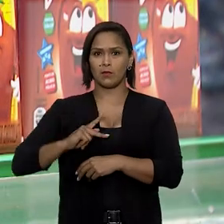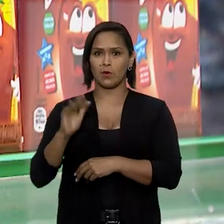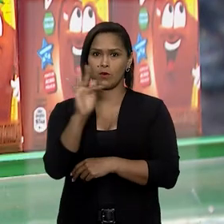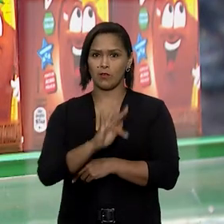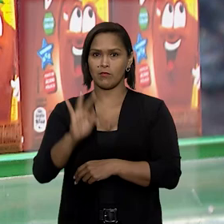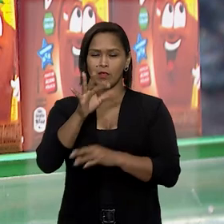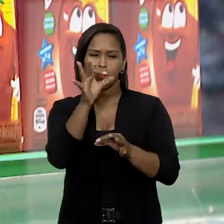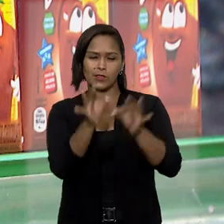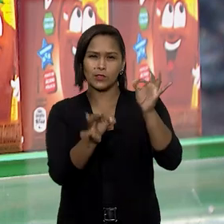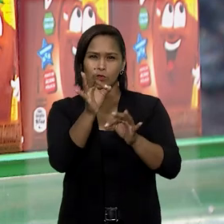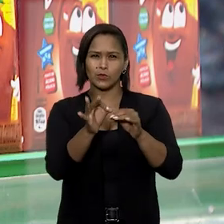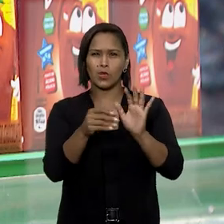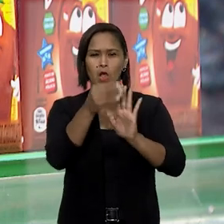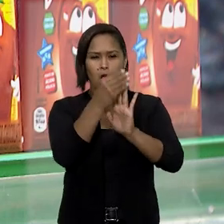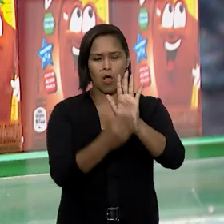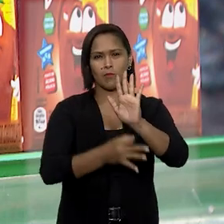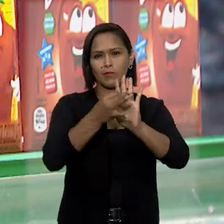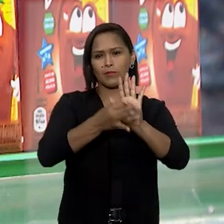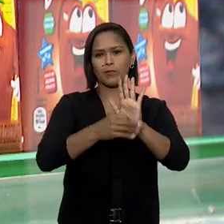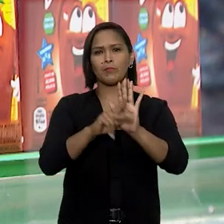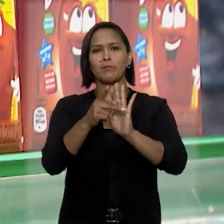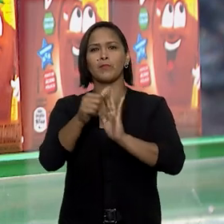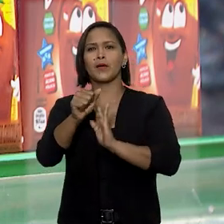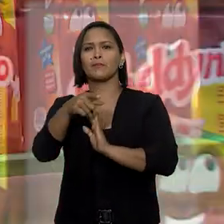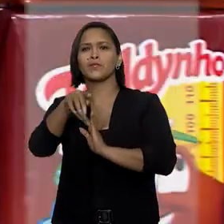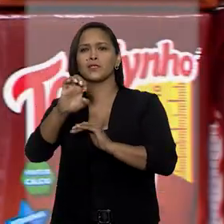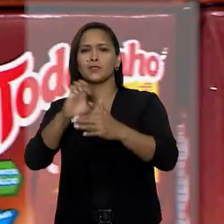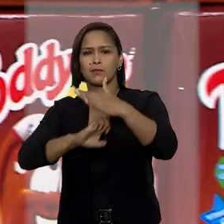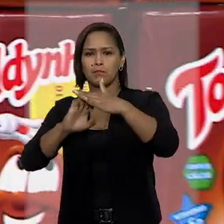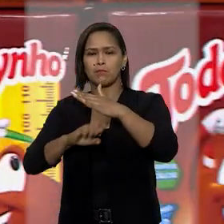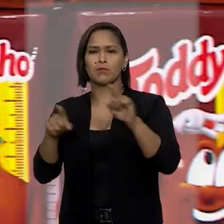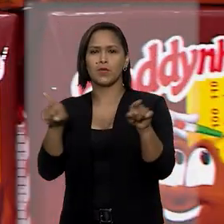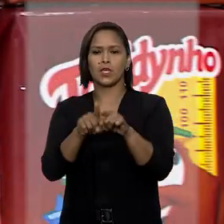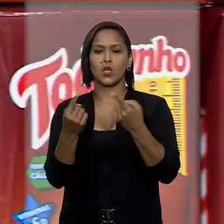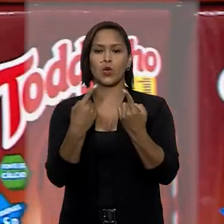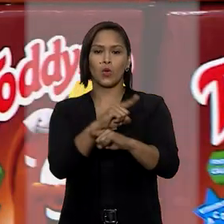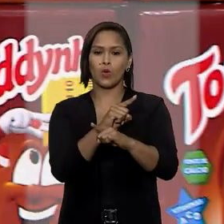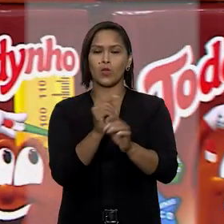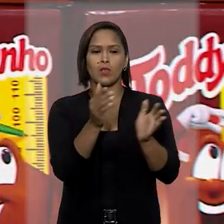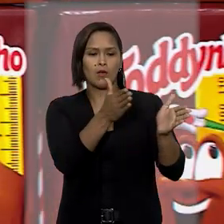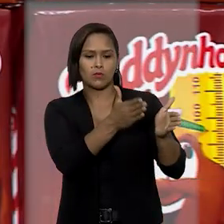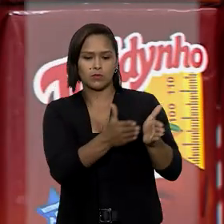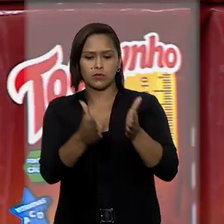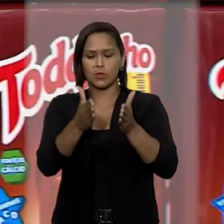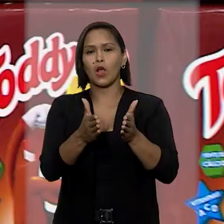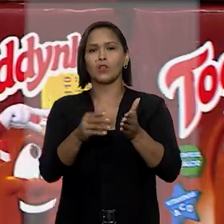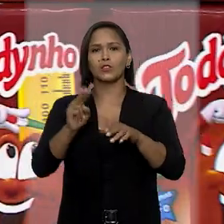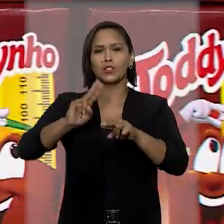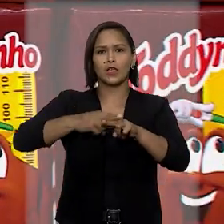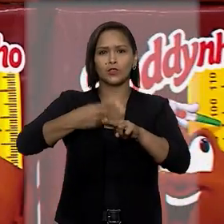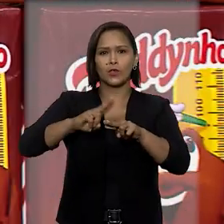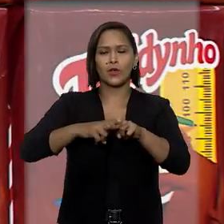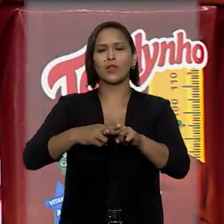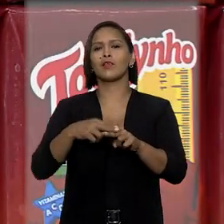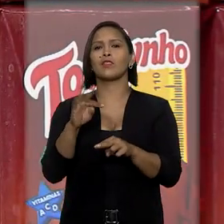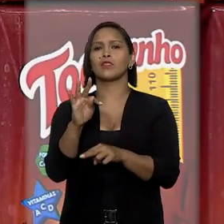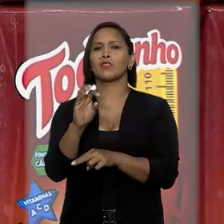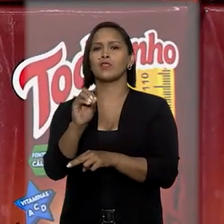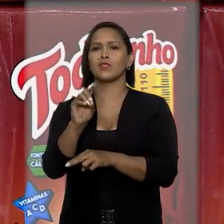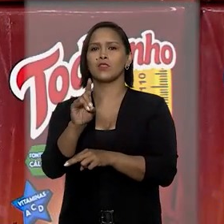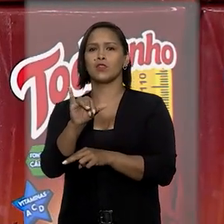Federal ajuizou a ação contra a empresa PepsiCo do Brasil por comercializar lotes da bebida achocolatada todinho